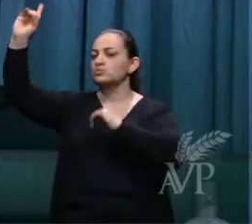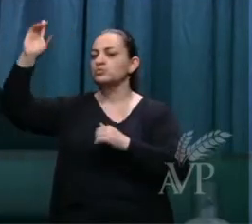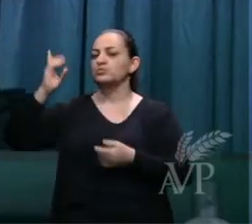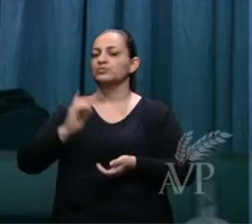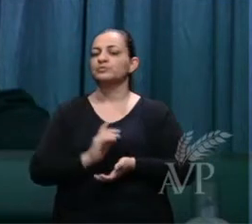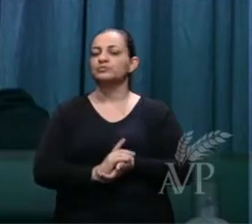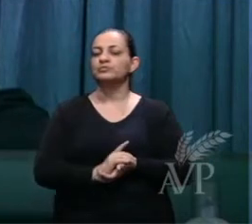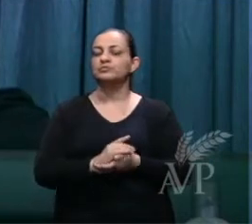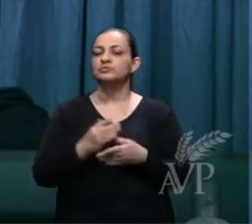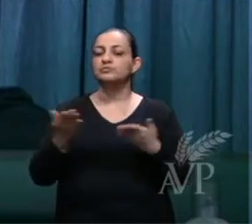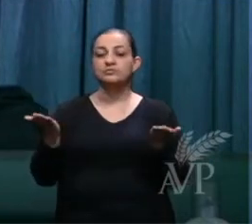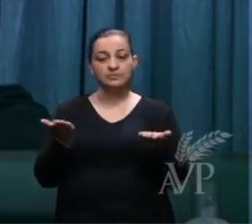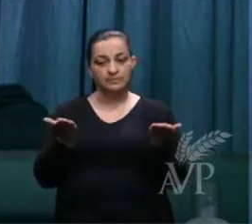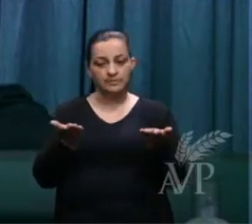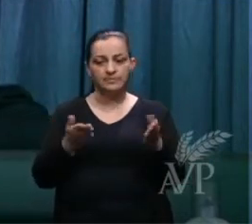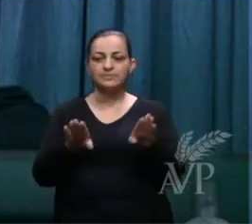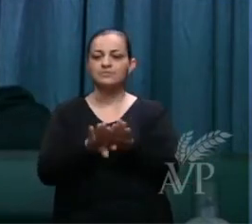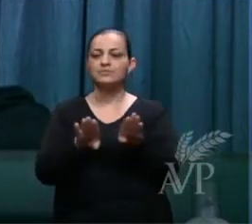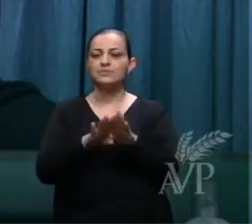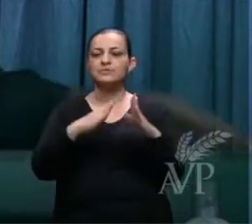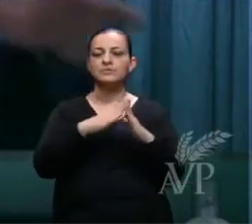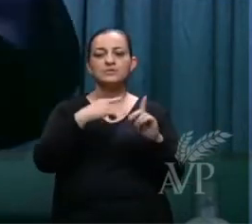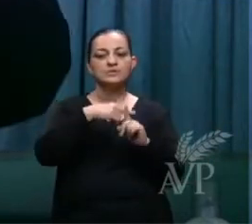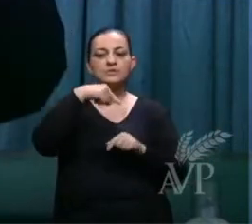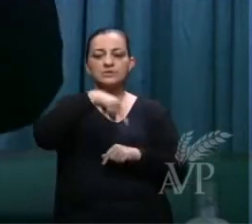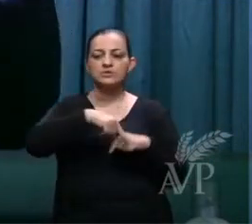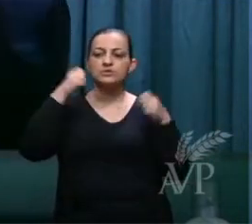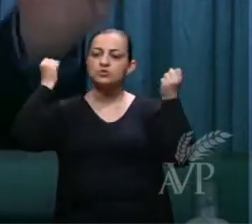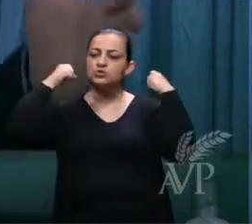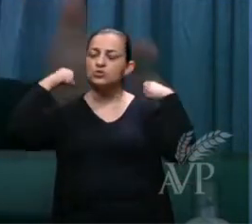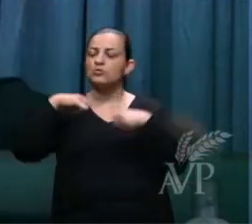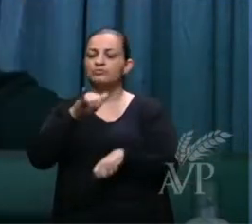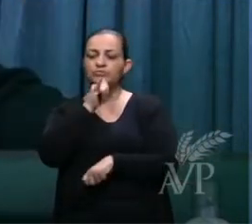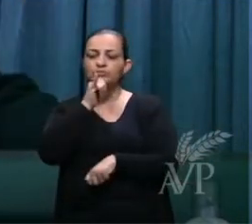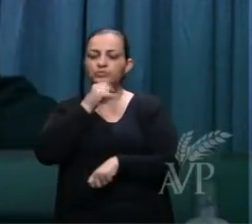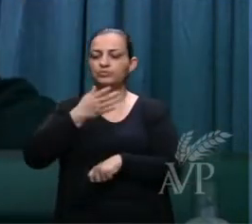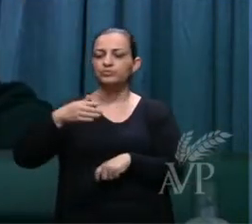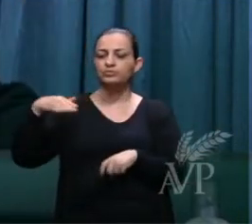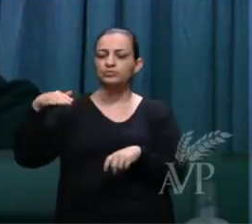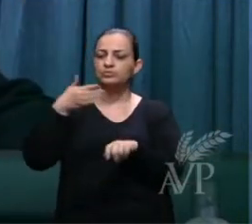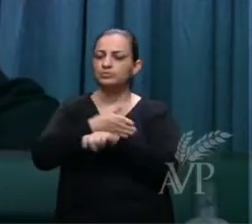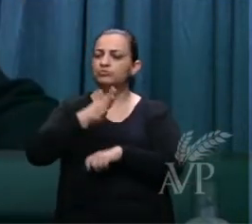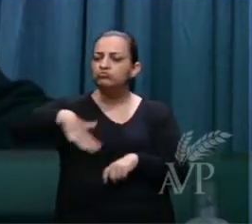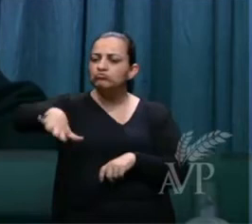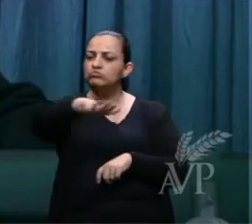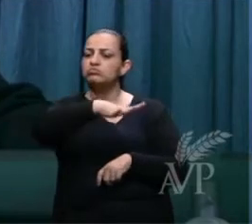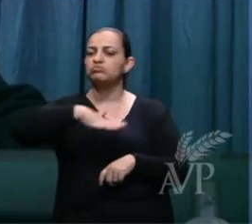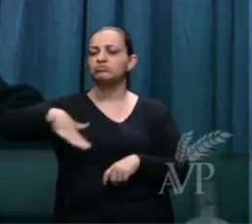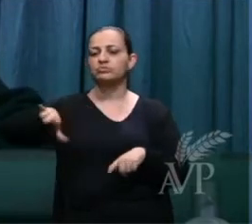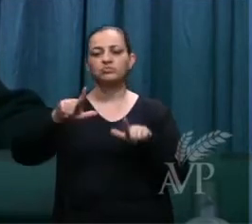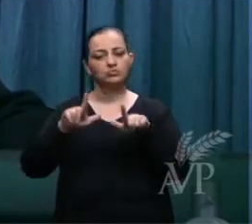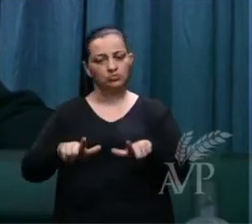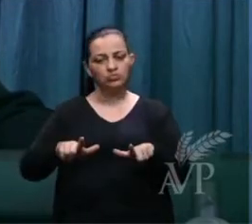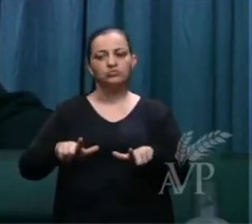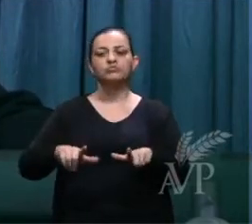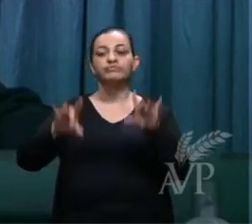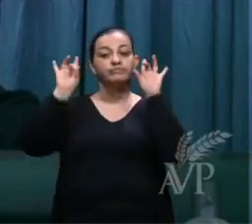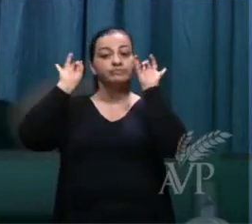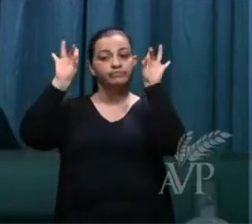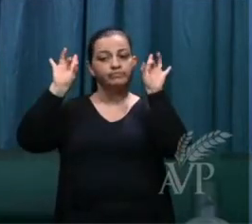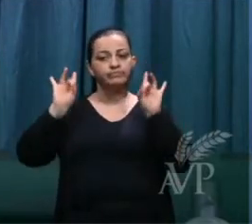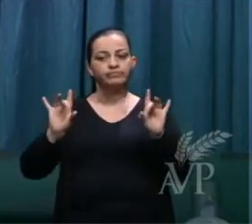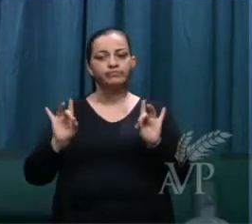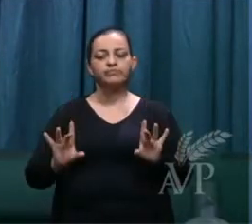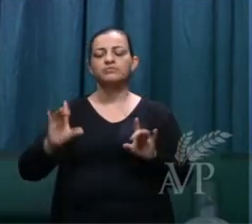E como a igreja local aqui sabe, por exemplo, aqui é o santuário. Este é um lugar consagrado a Deus.